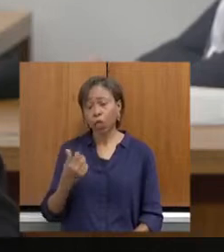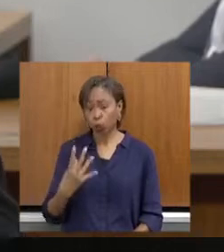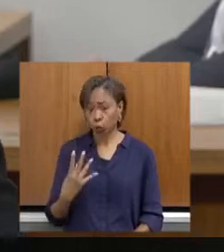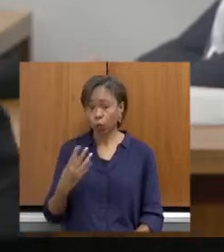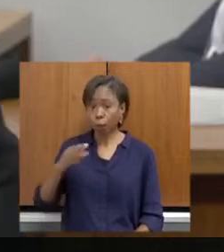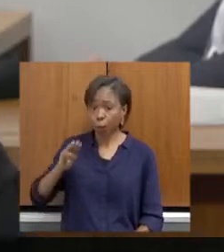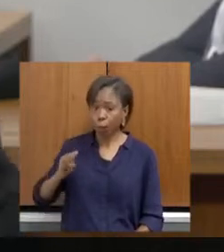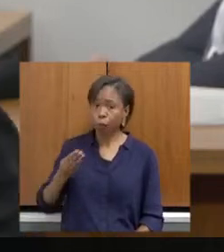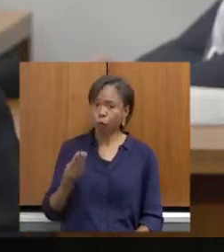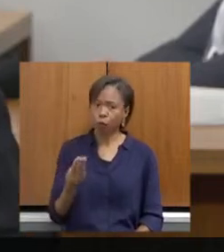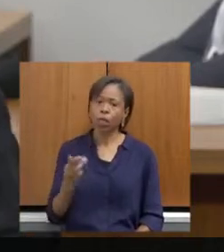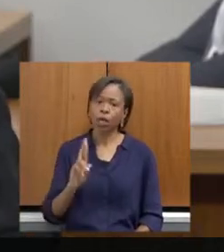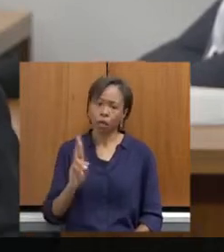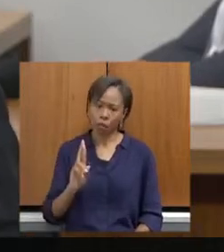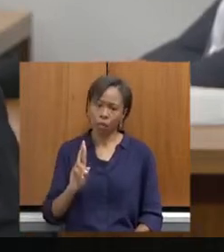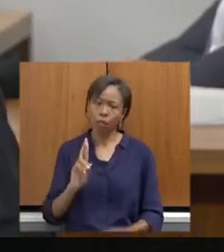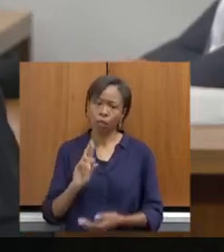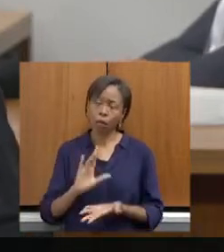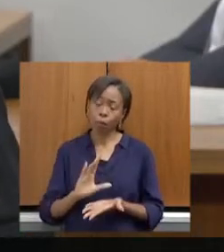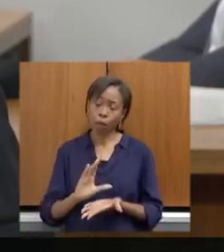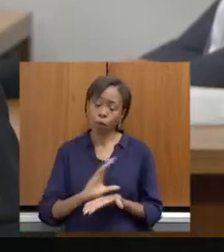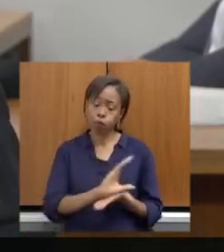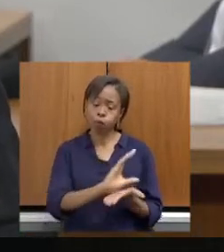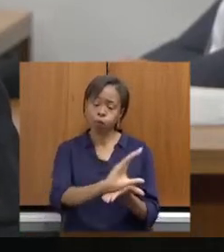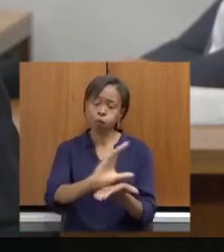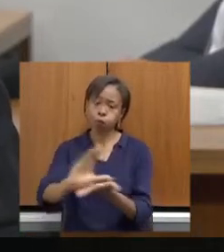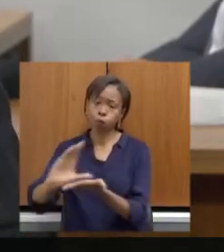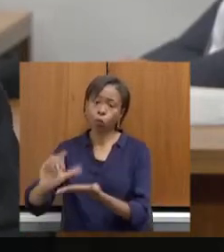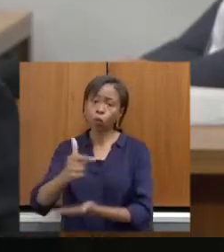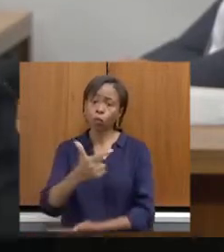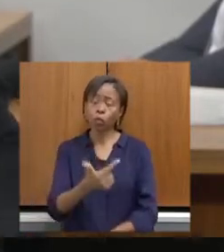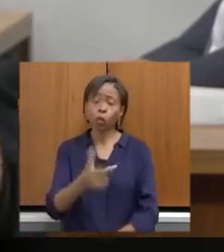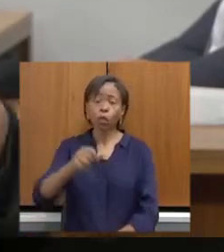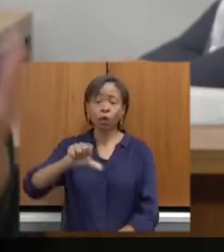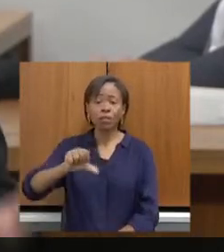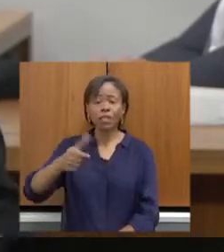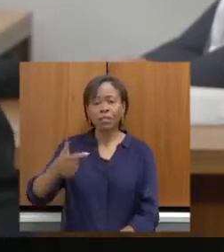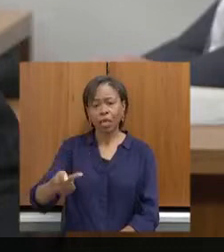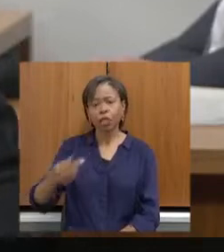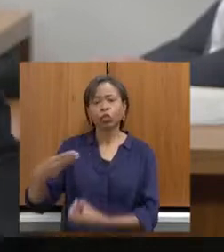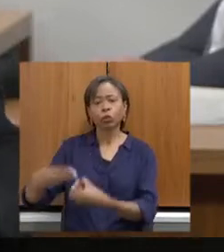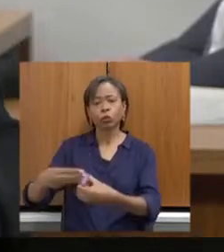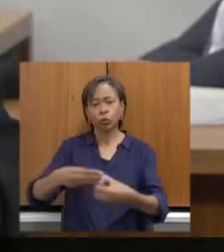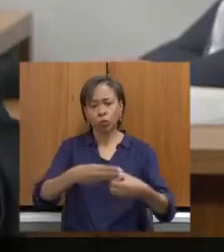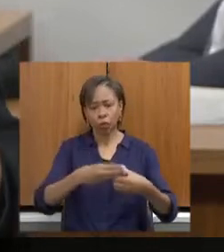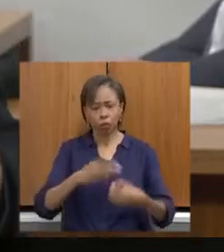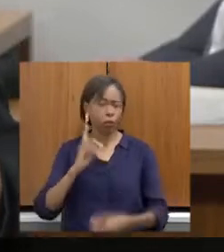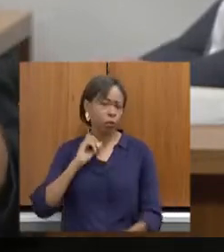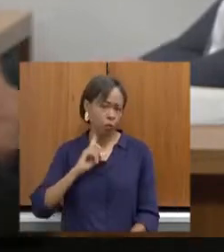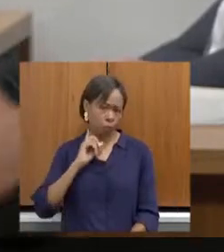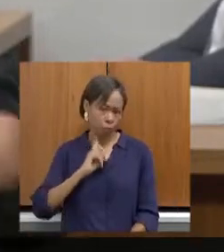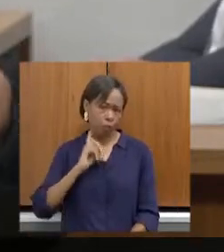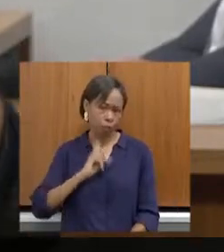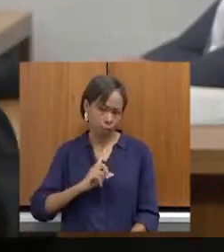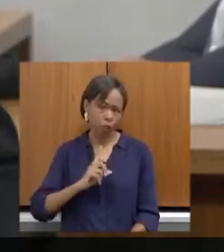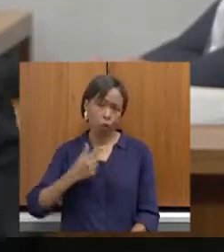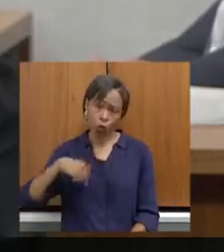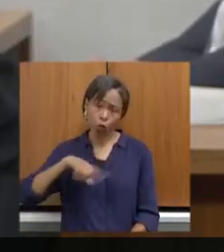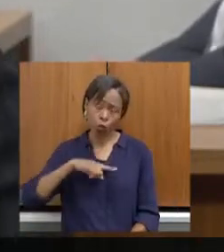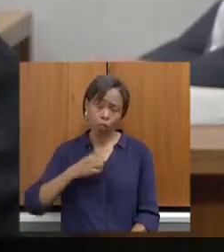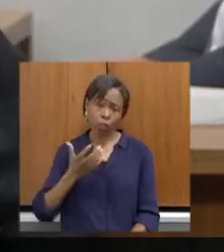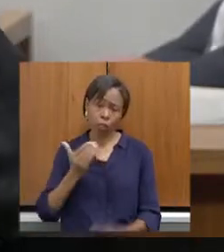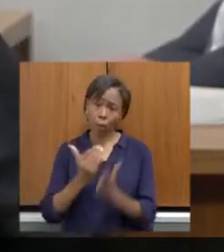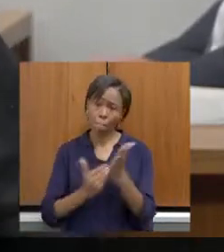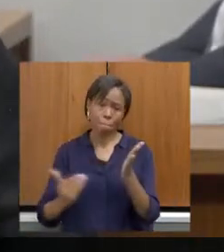para atendimento a 297 municípios mineiros. Então, é um desafio que a gente tem de buscar alcançar o maior